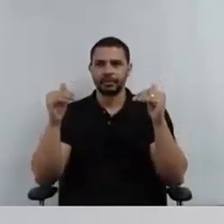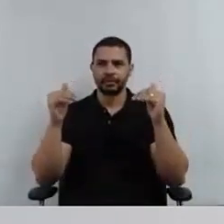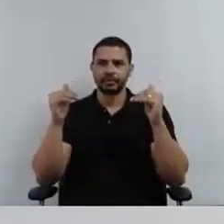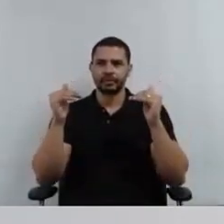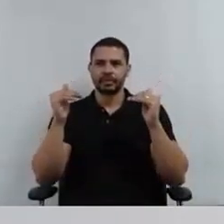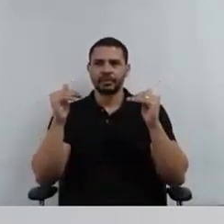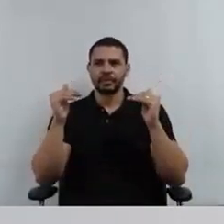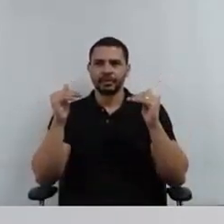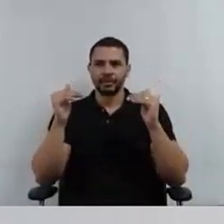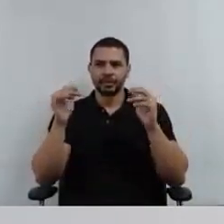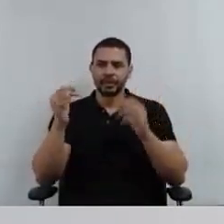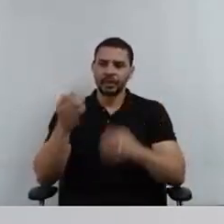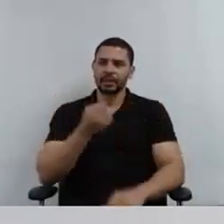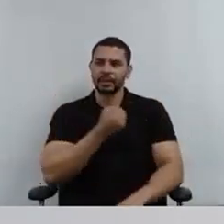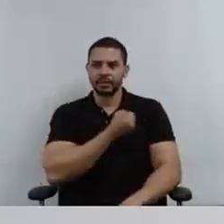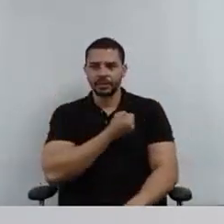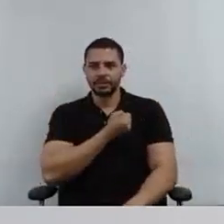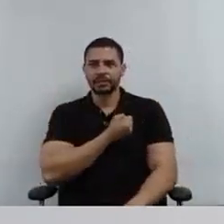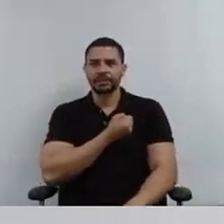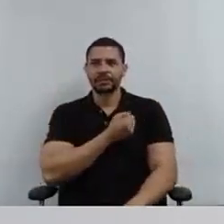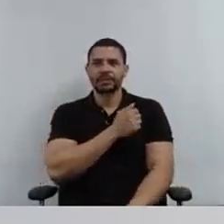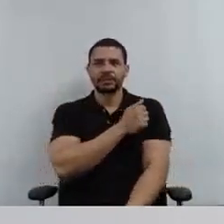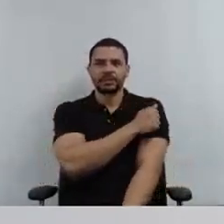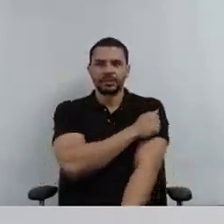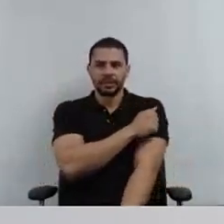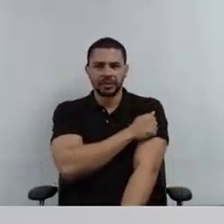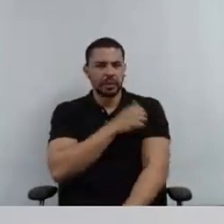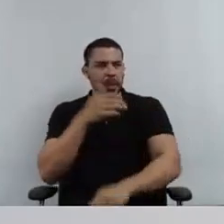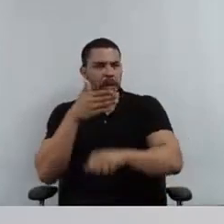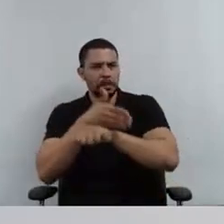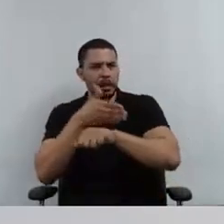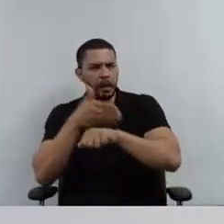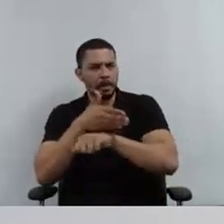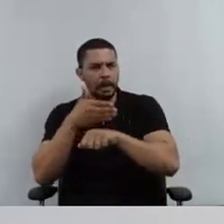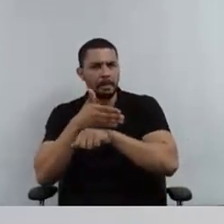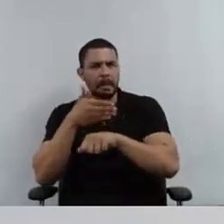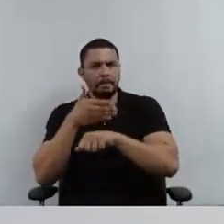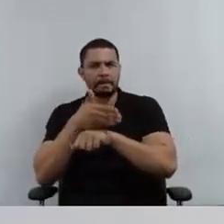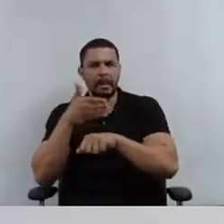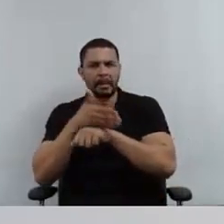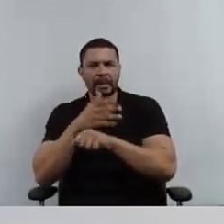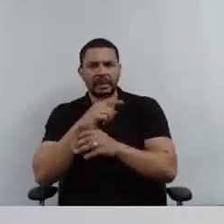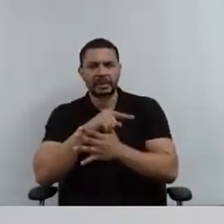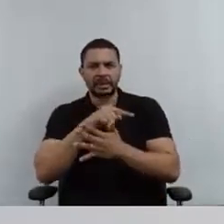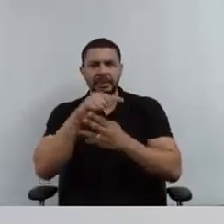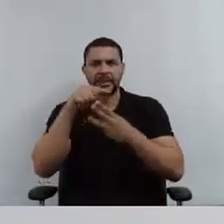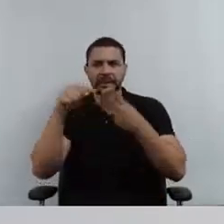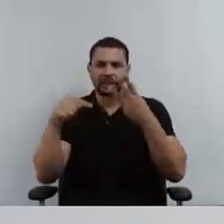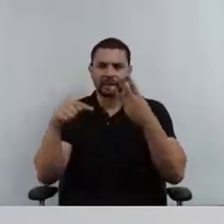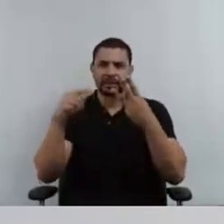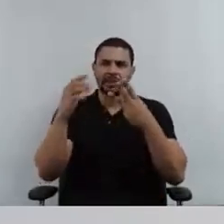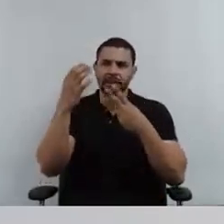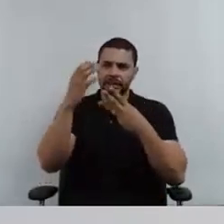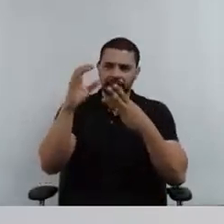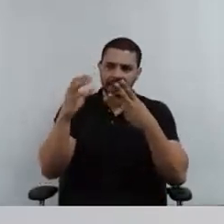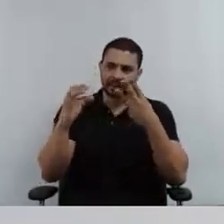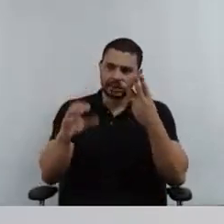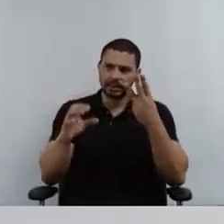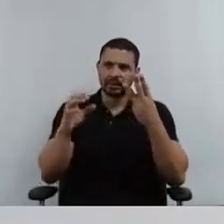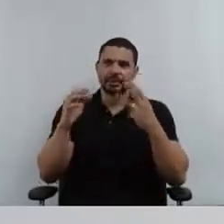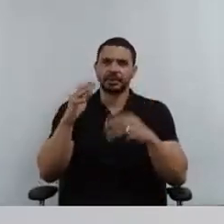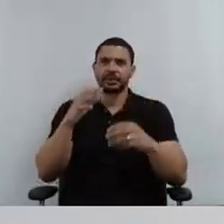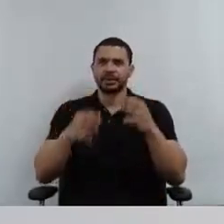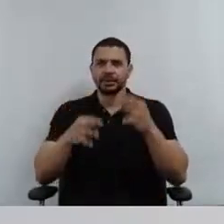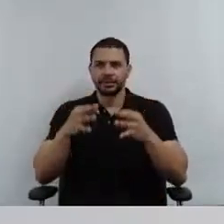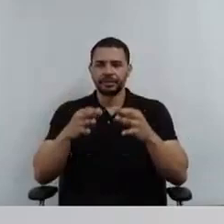alunos que ela, enfim, agrega nas três ciências, na área jurídica também. Então, a